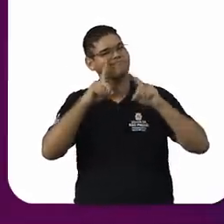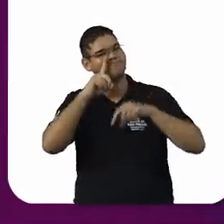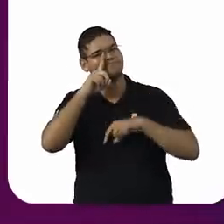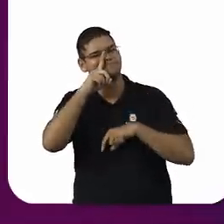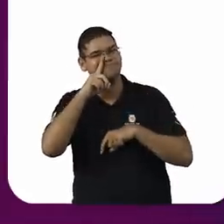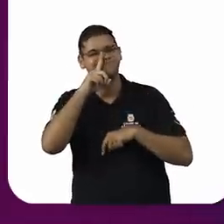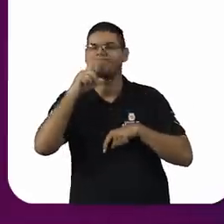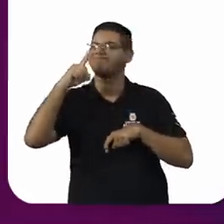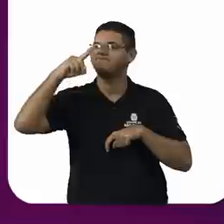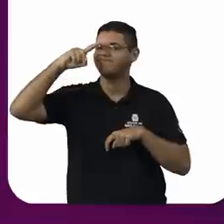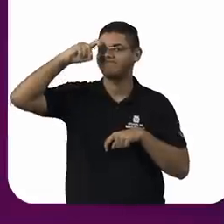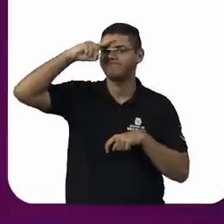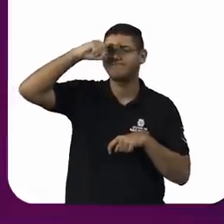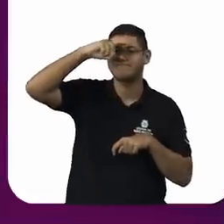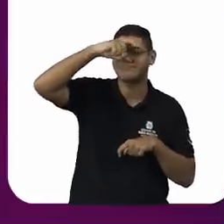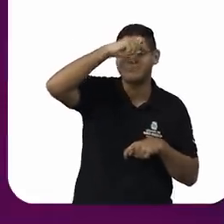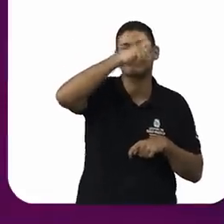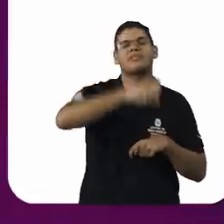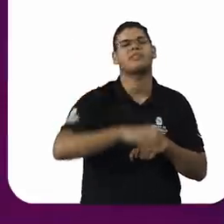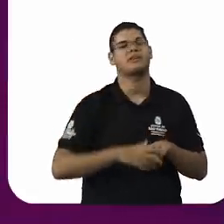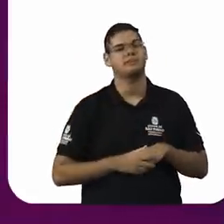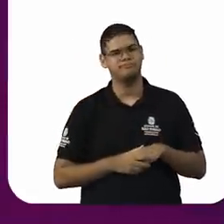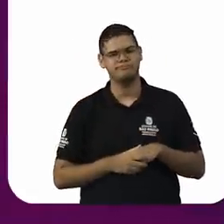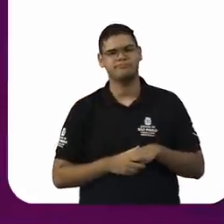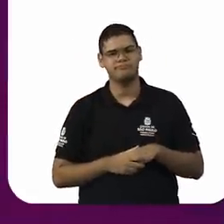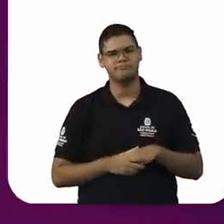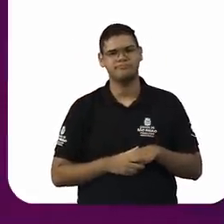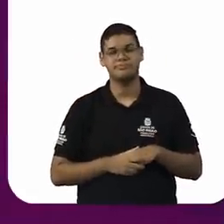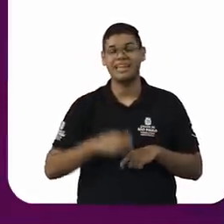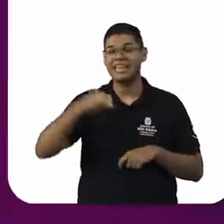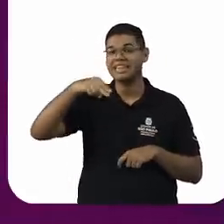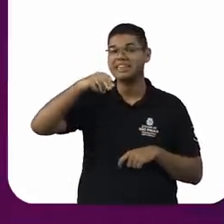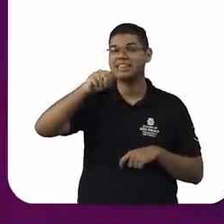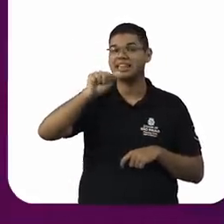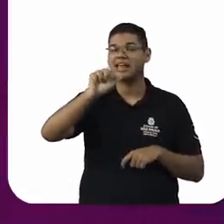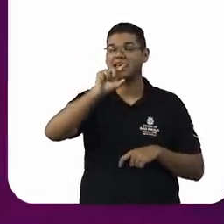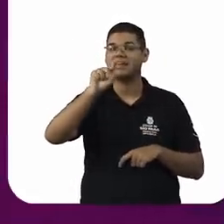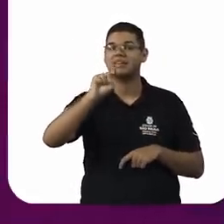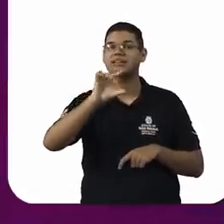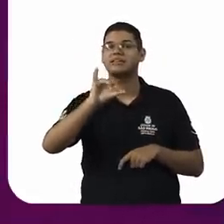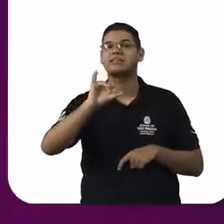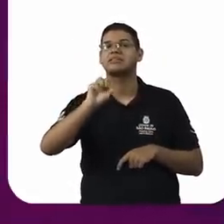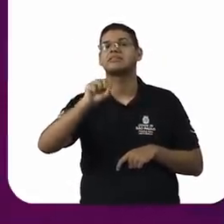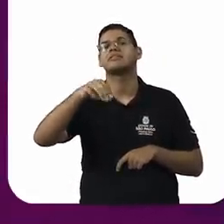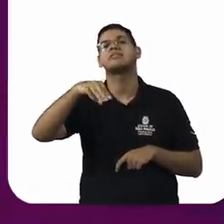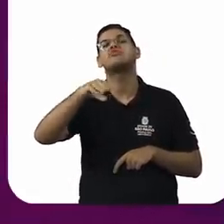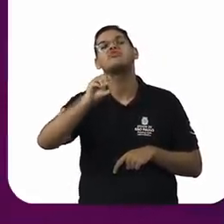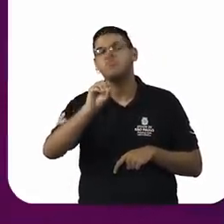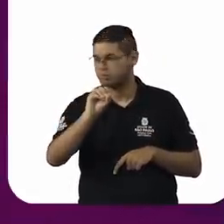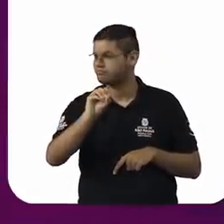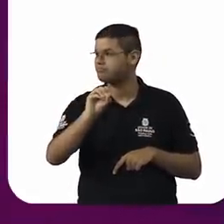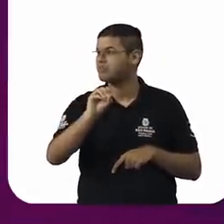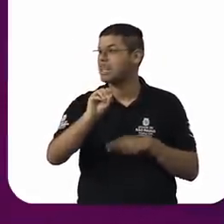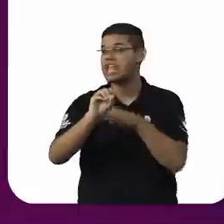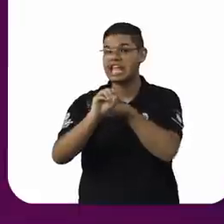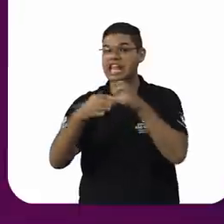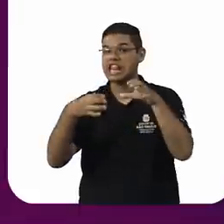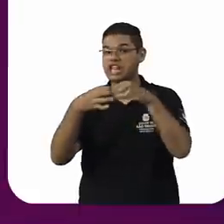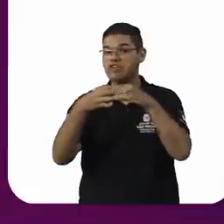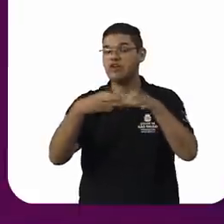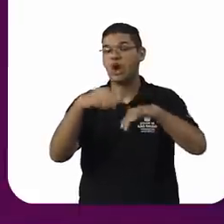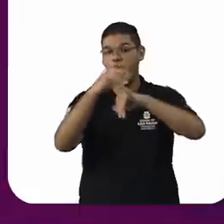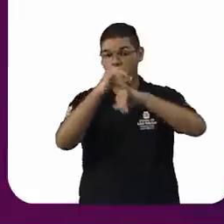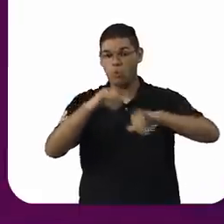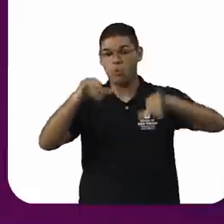lógica é a lógica do nazismo. Nós temos que lembrar que o nazismo se sustentou, o discurso que vai legitimar